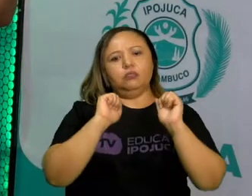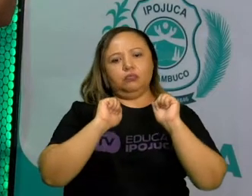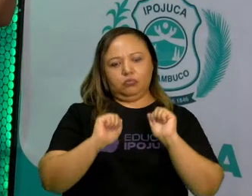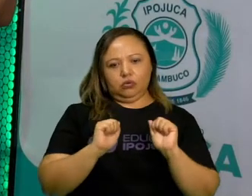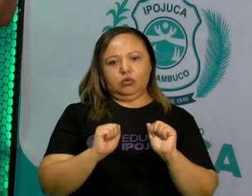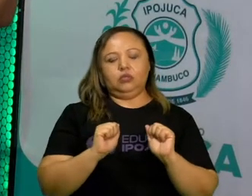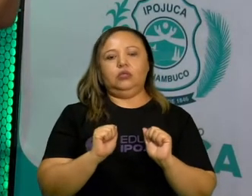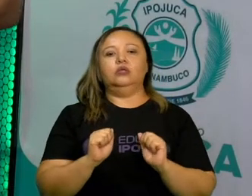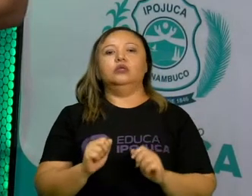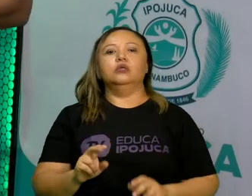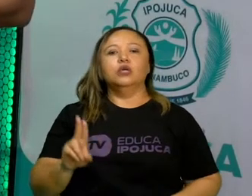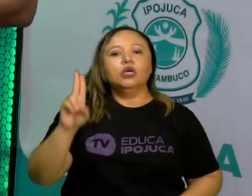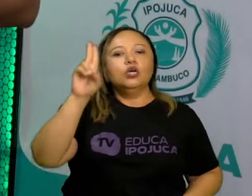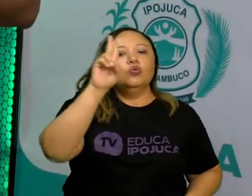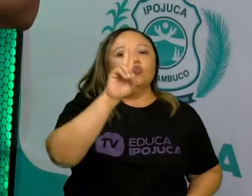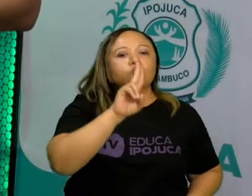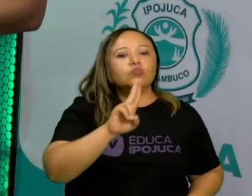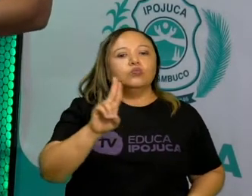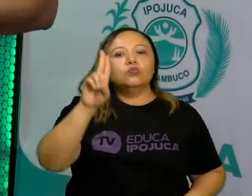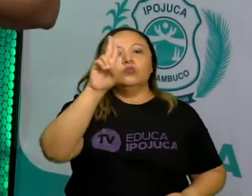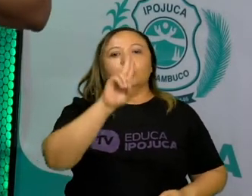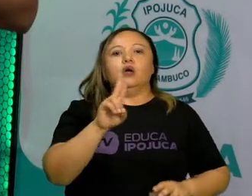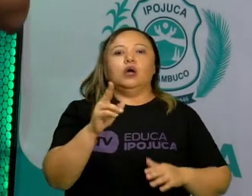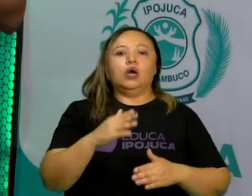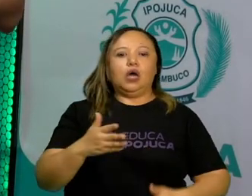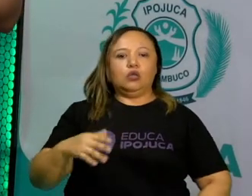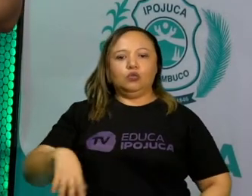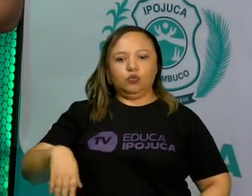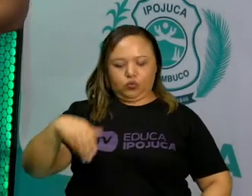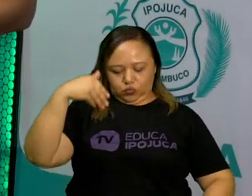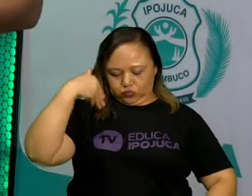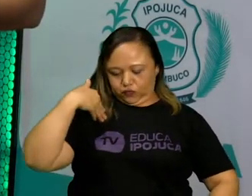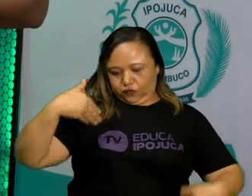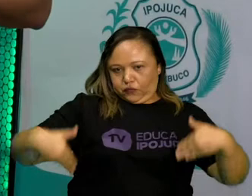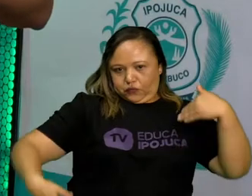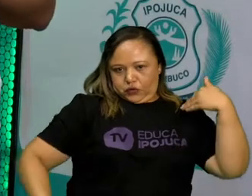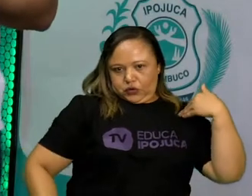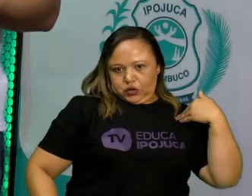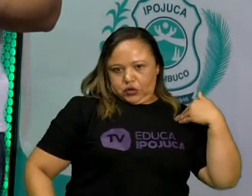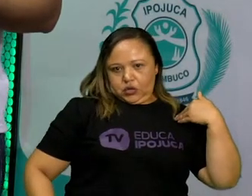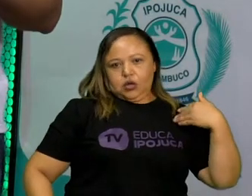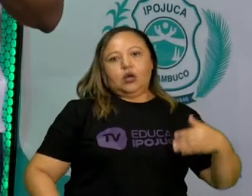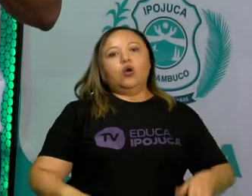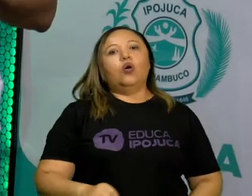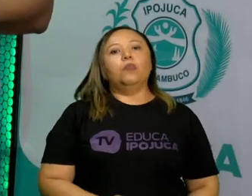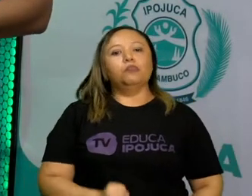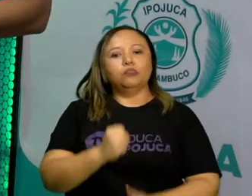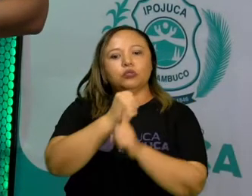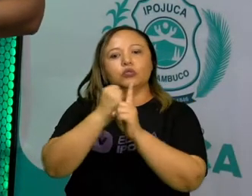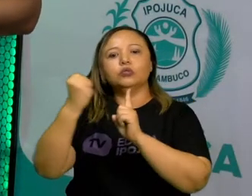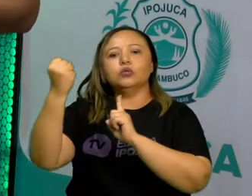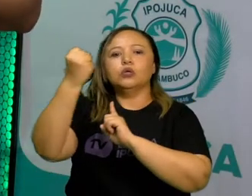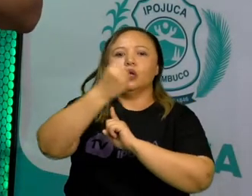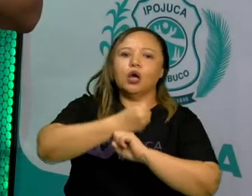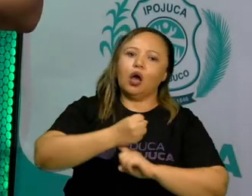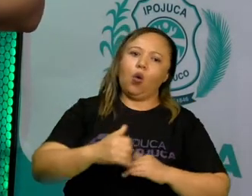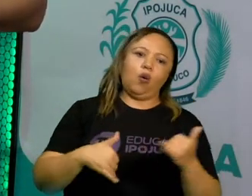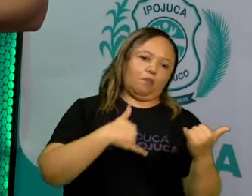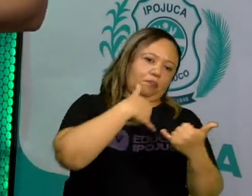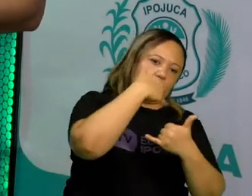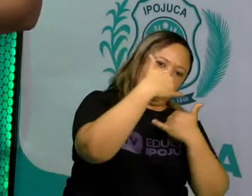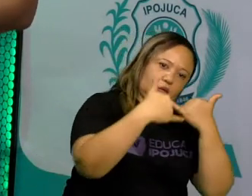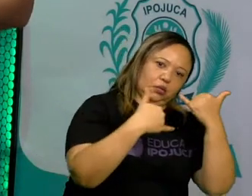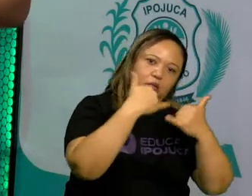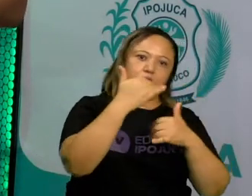há jogadores que buscam condicionamento físico, coordenação motora, socialização, passatempo. É uma